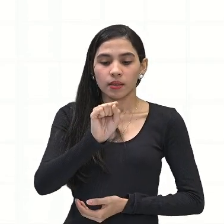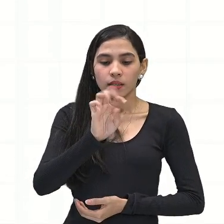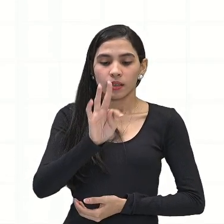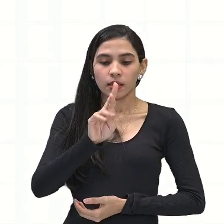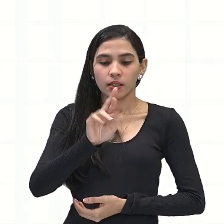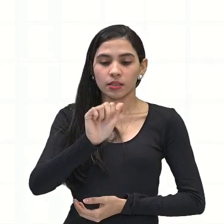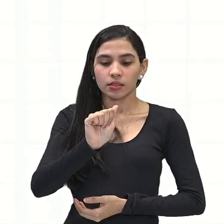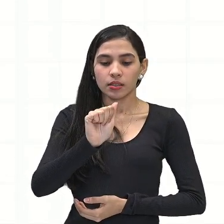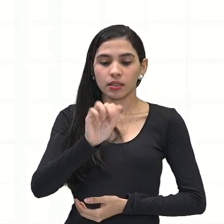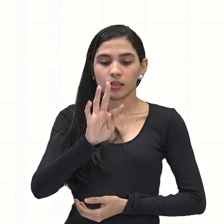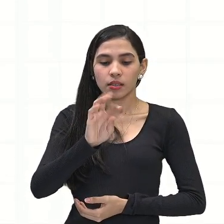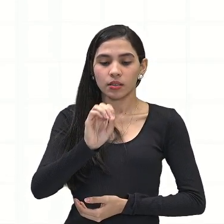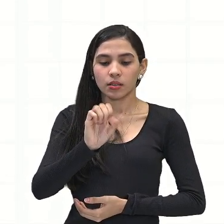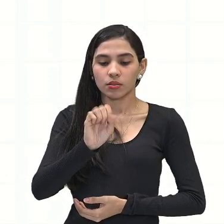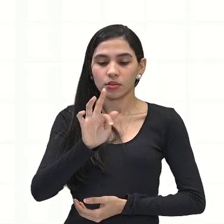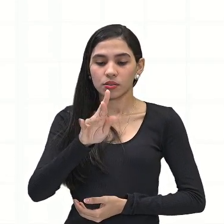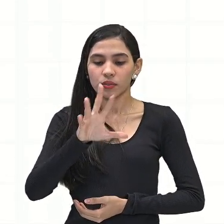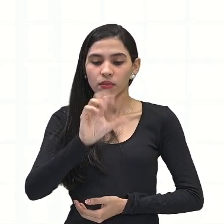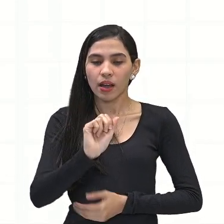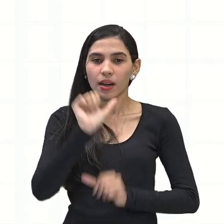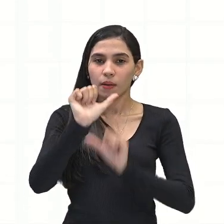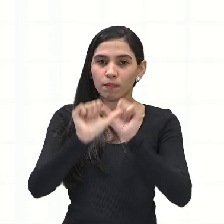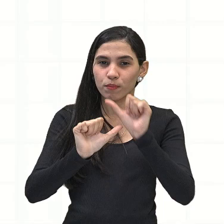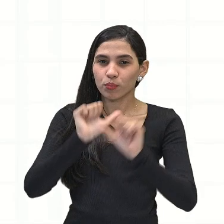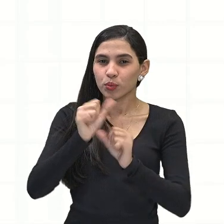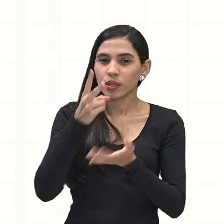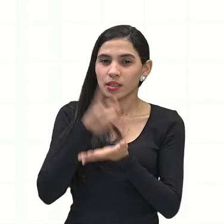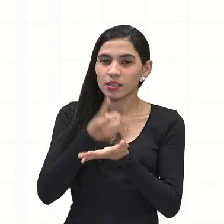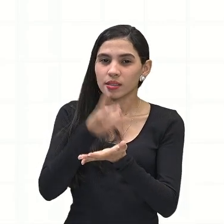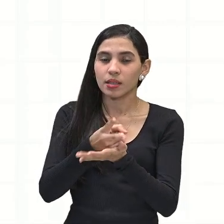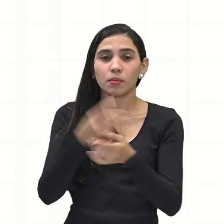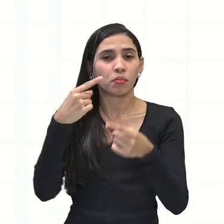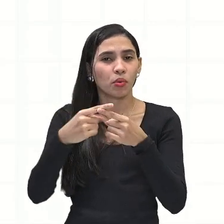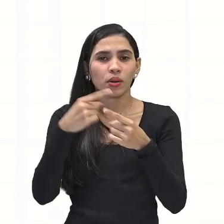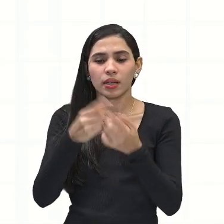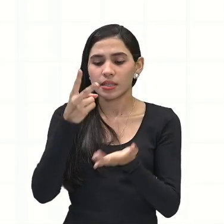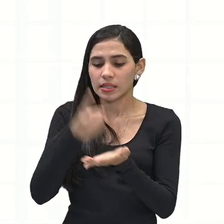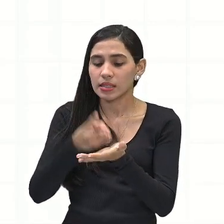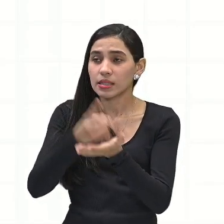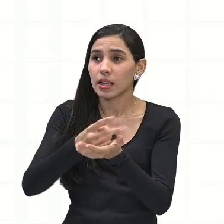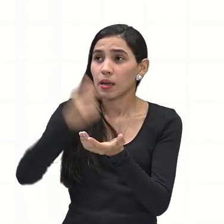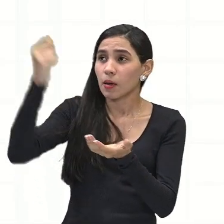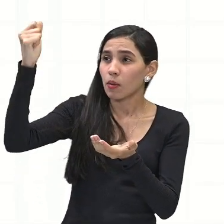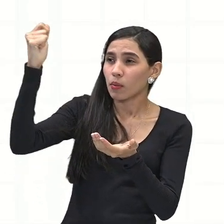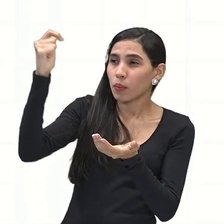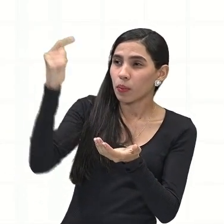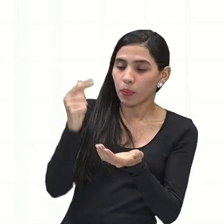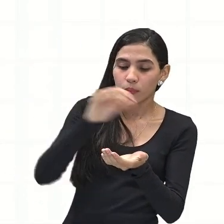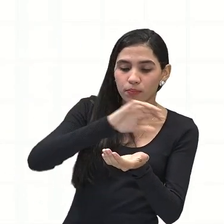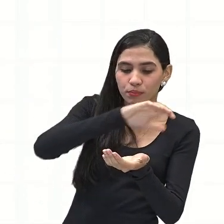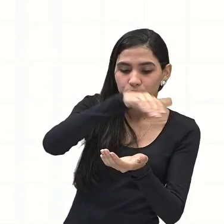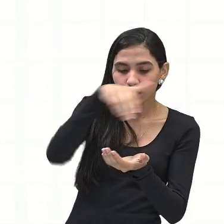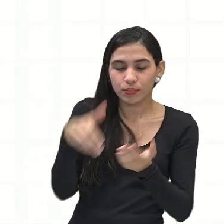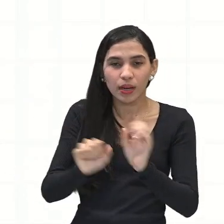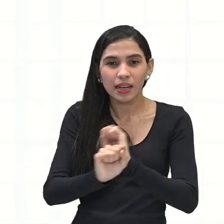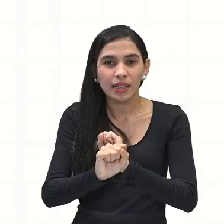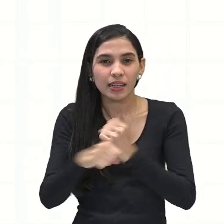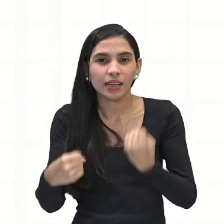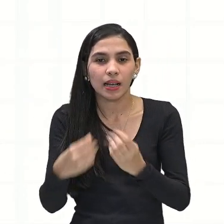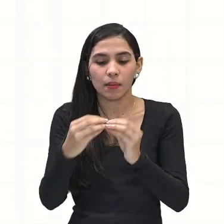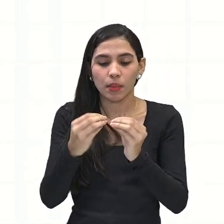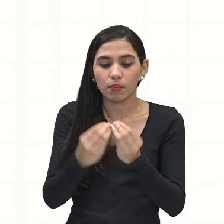constantemente, porque eventualmente sempre está acontecendo quebras de moléculas de